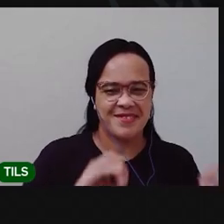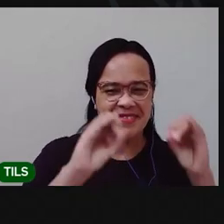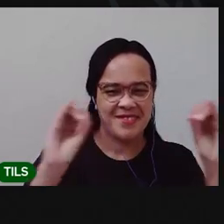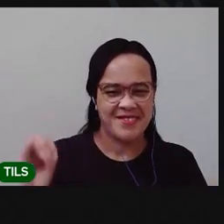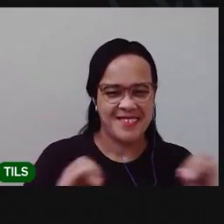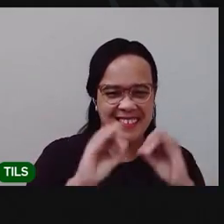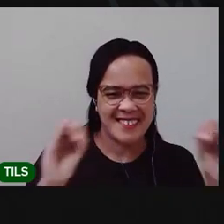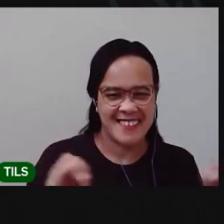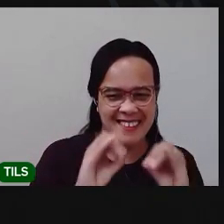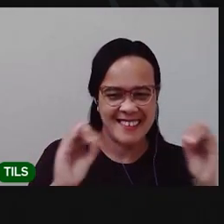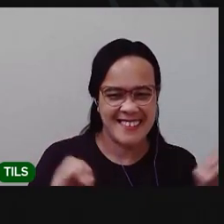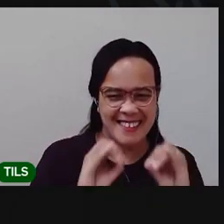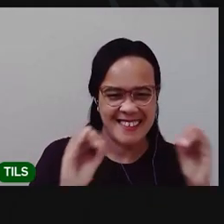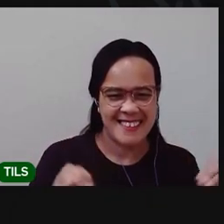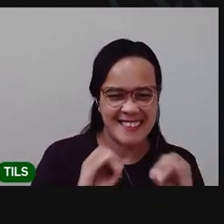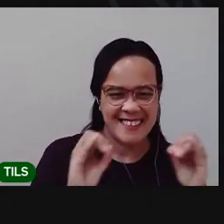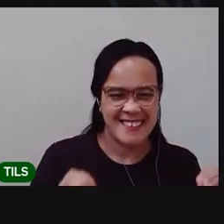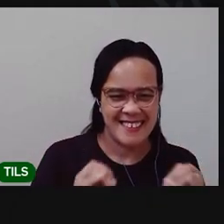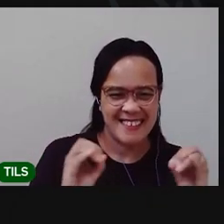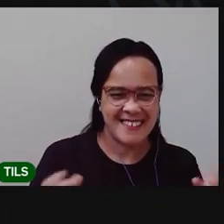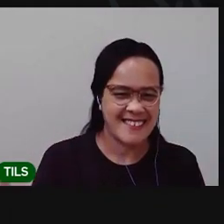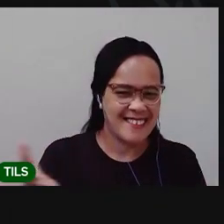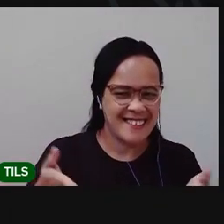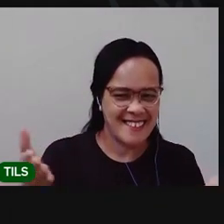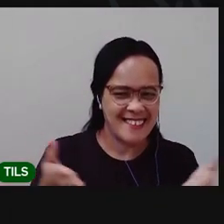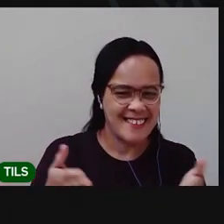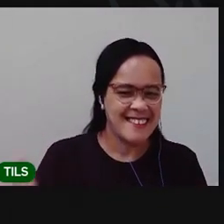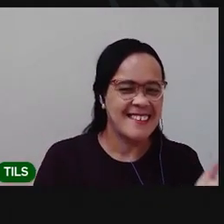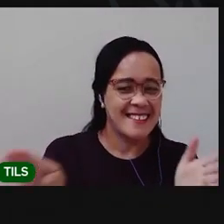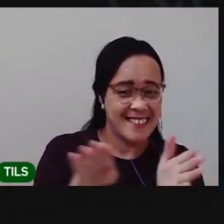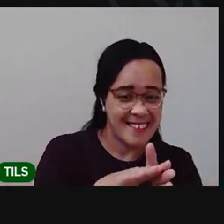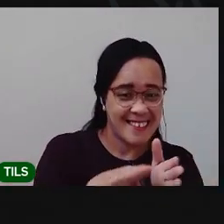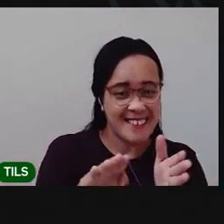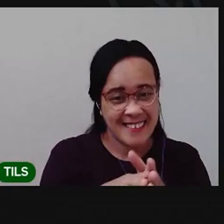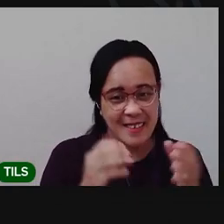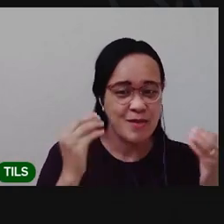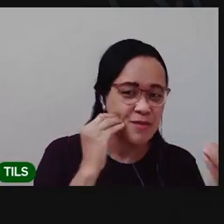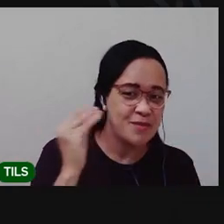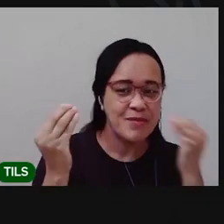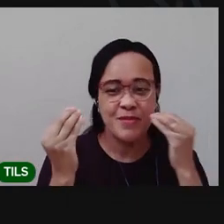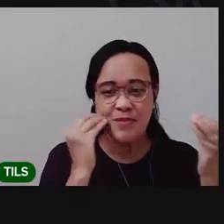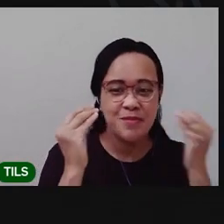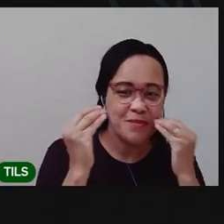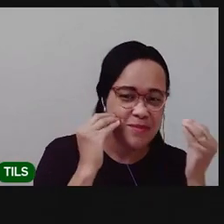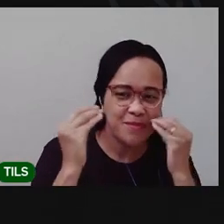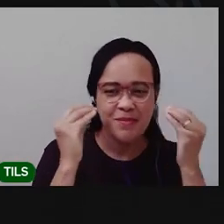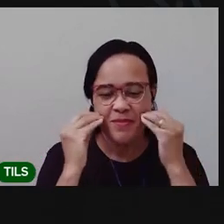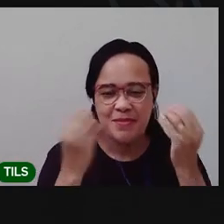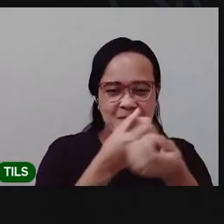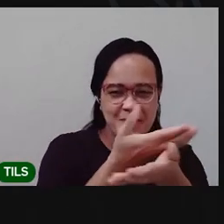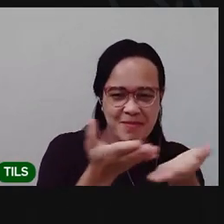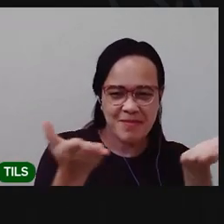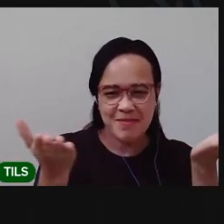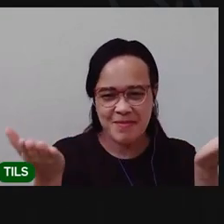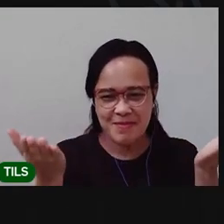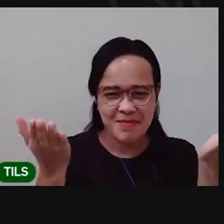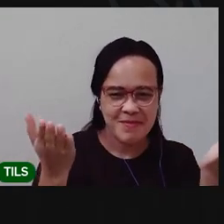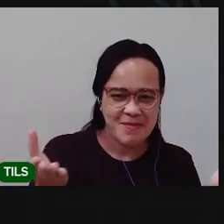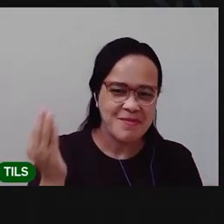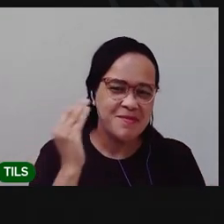Olá, olá! Eu já cheguei e mando agora um beijinho pra vocês.